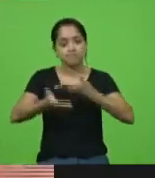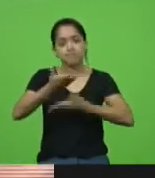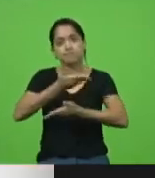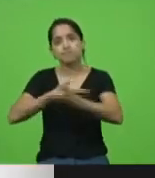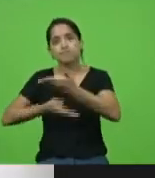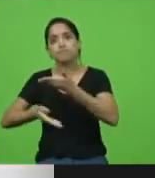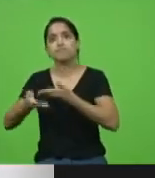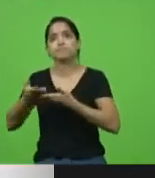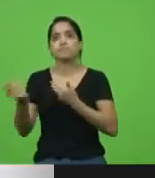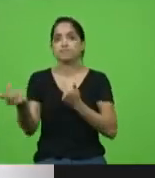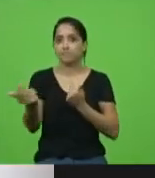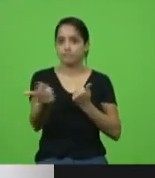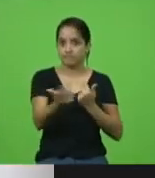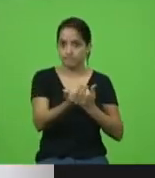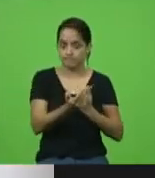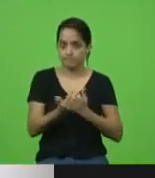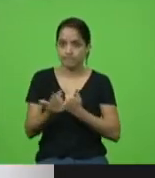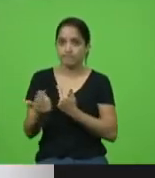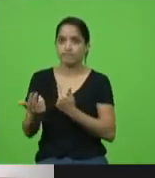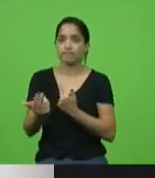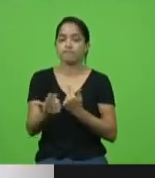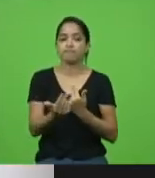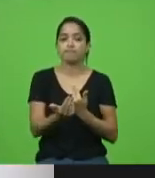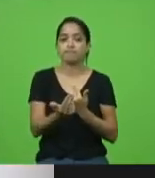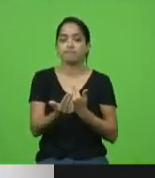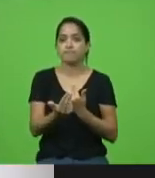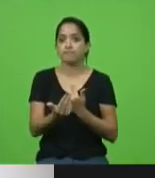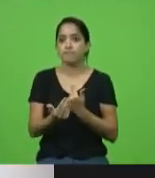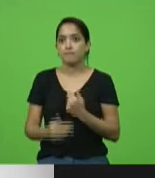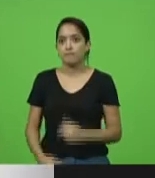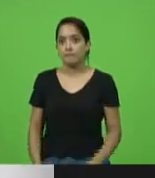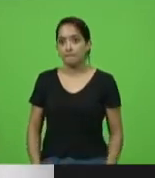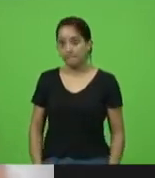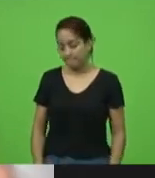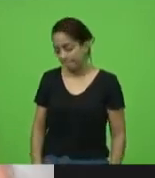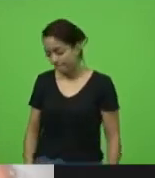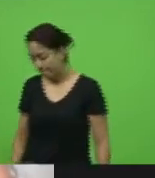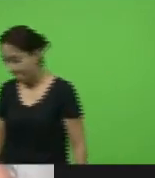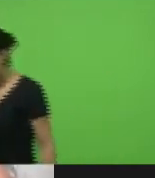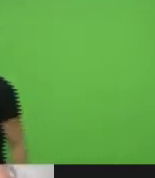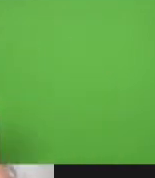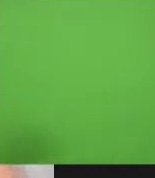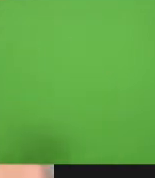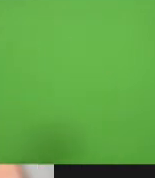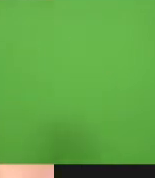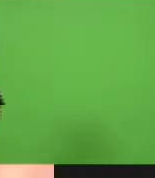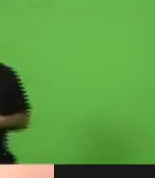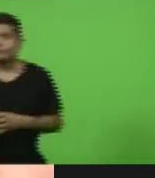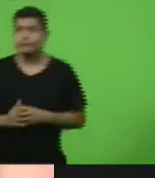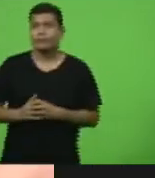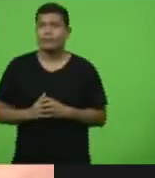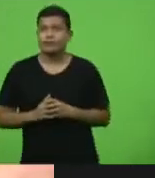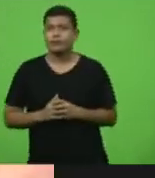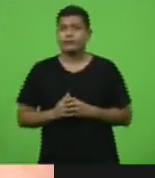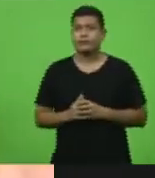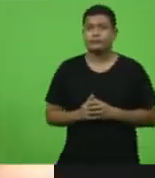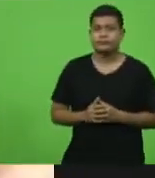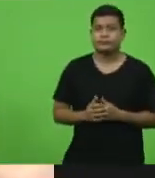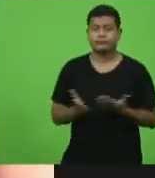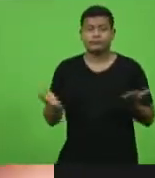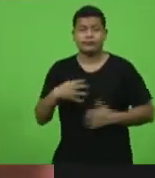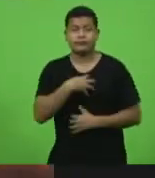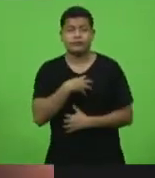com nossos irmãos e irmãs. E vejam bem que sentimentos